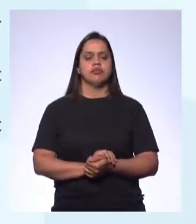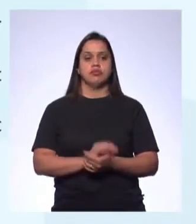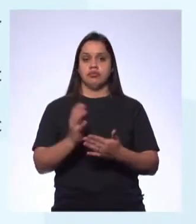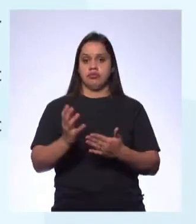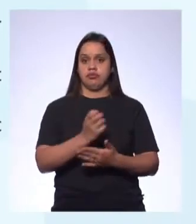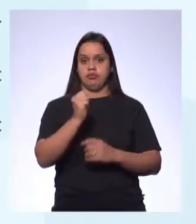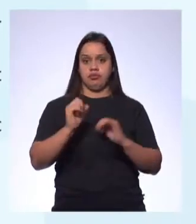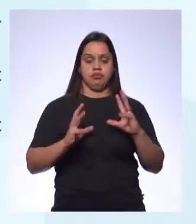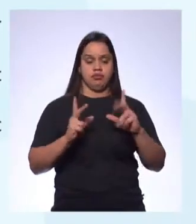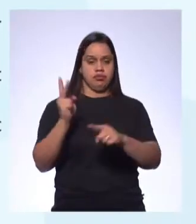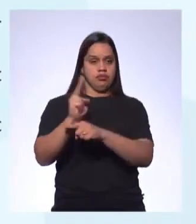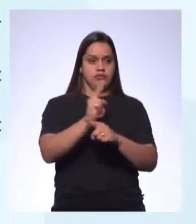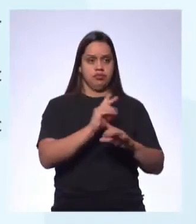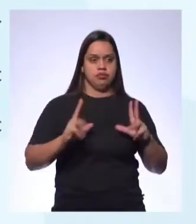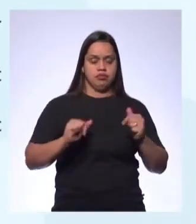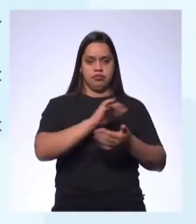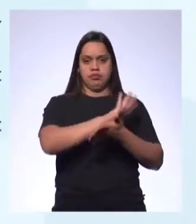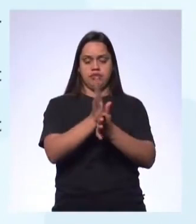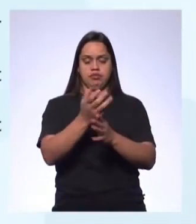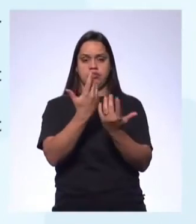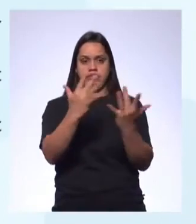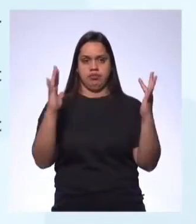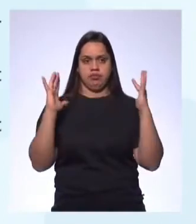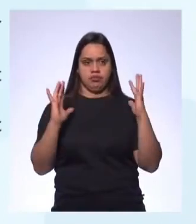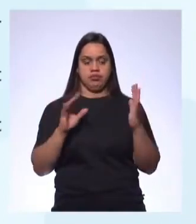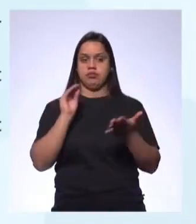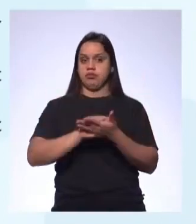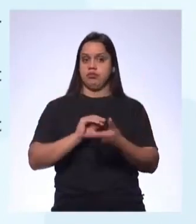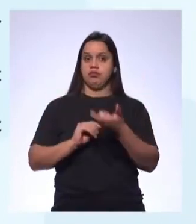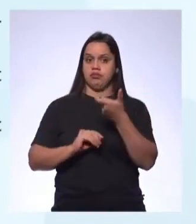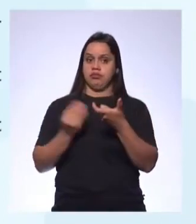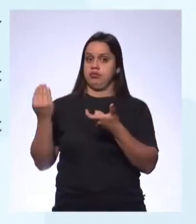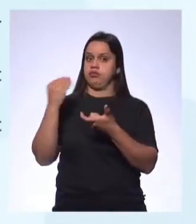naturais. Então, está faltando uma palavrinha ali, você vai colocar.